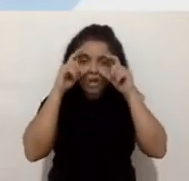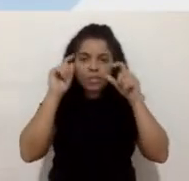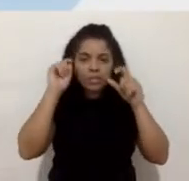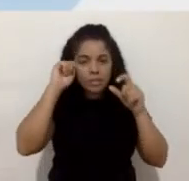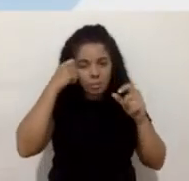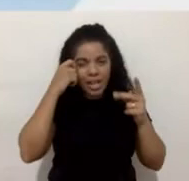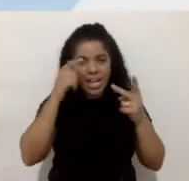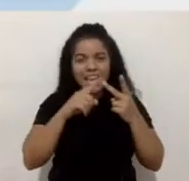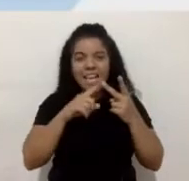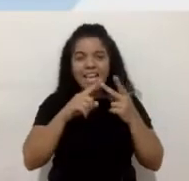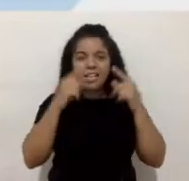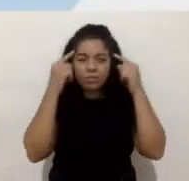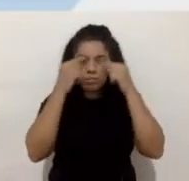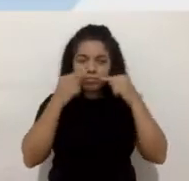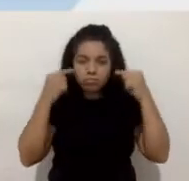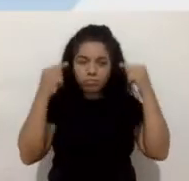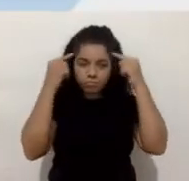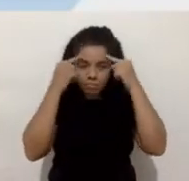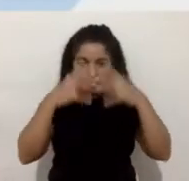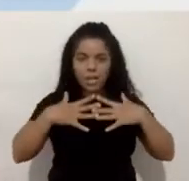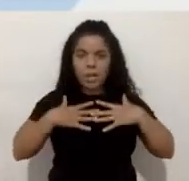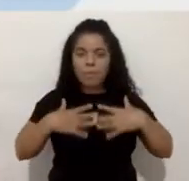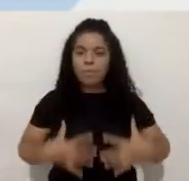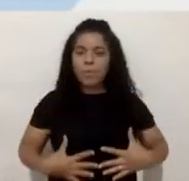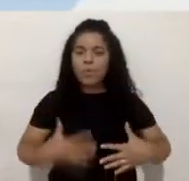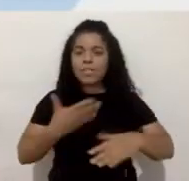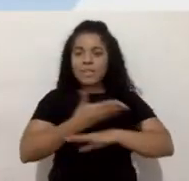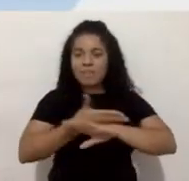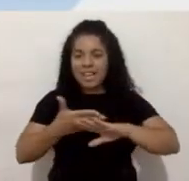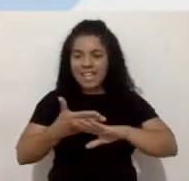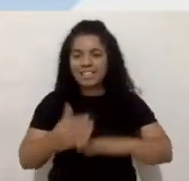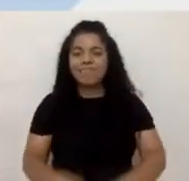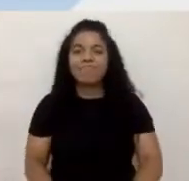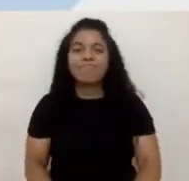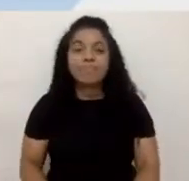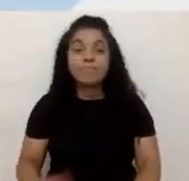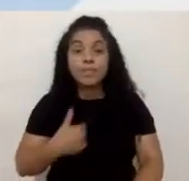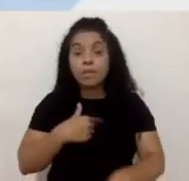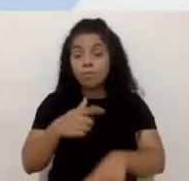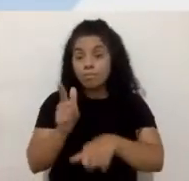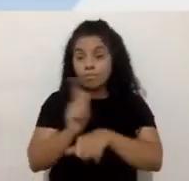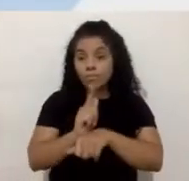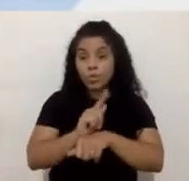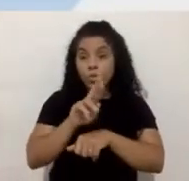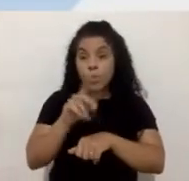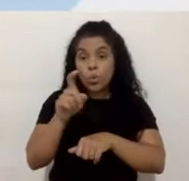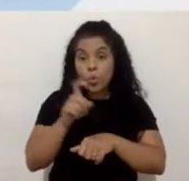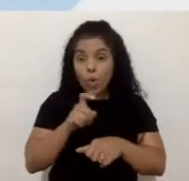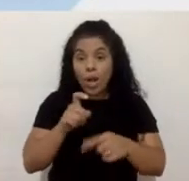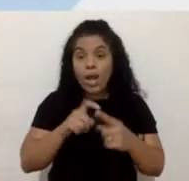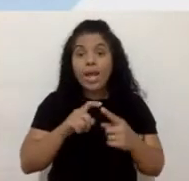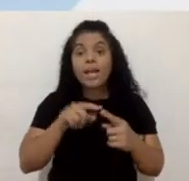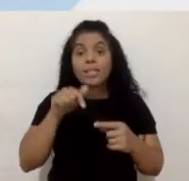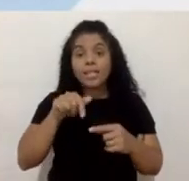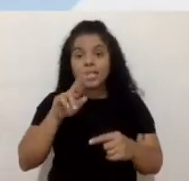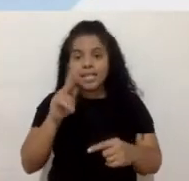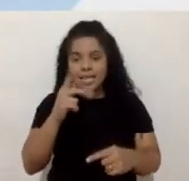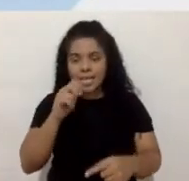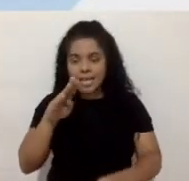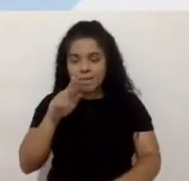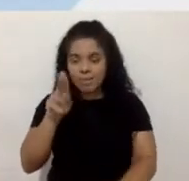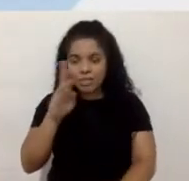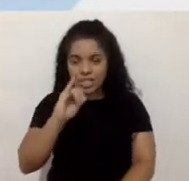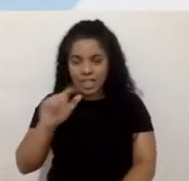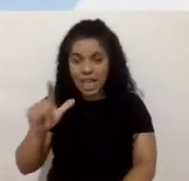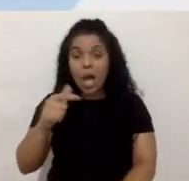redondos, tô usando uma blusa branca. Eu sou gerente de UX Research aqui no Hub Digital, sou responsável pela